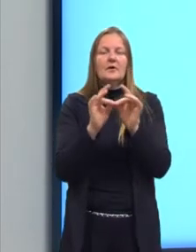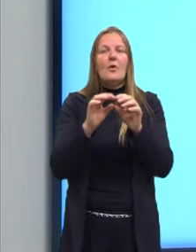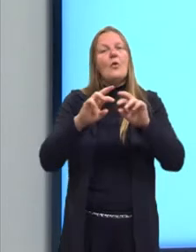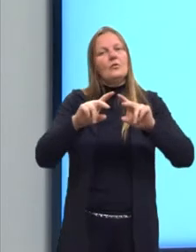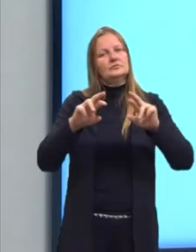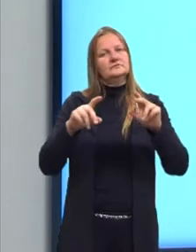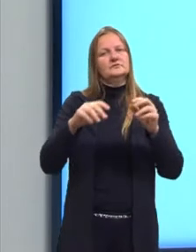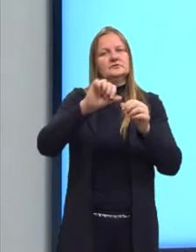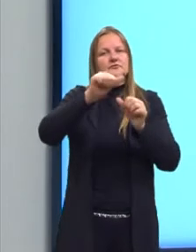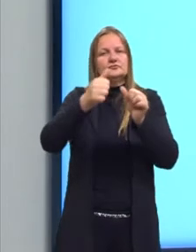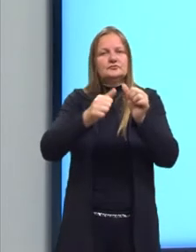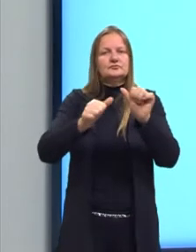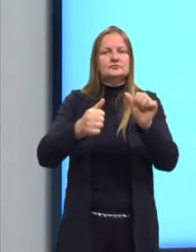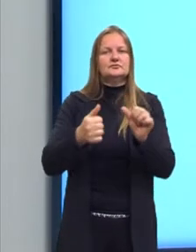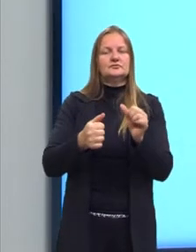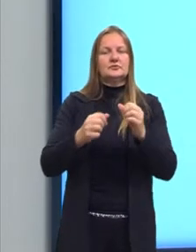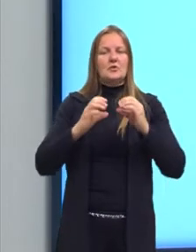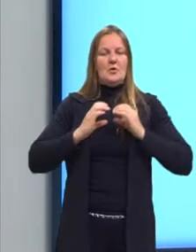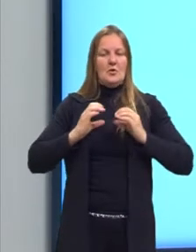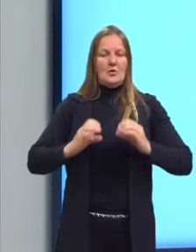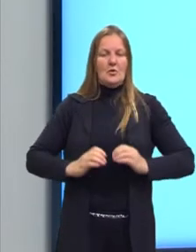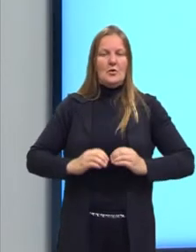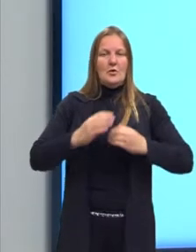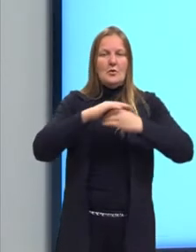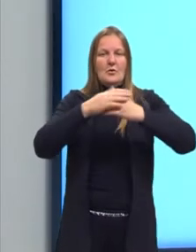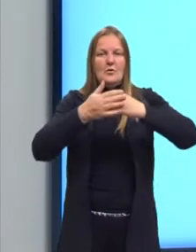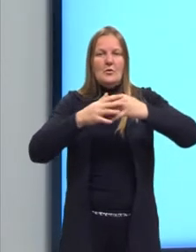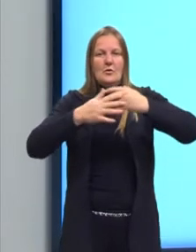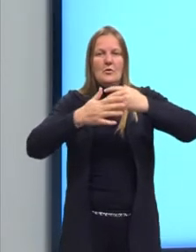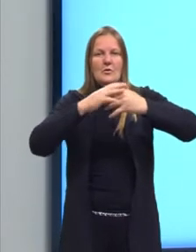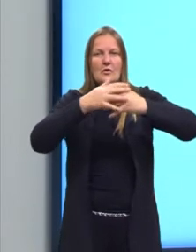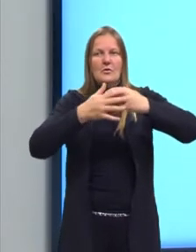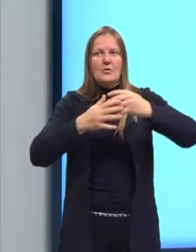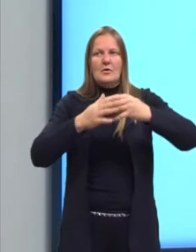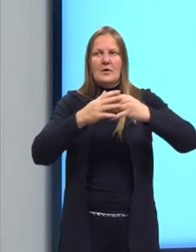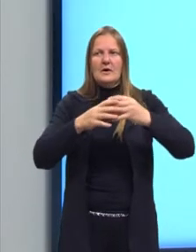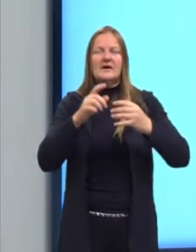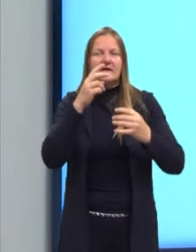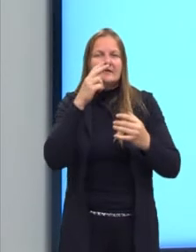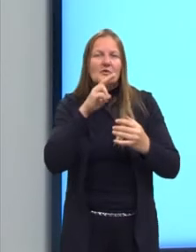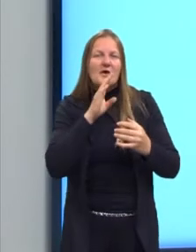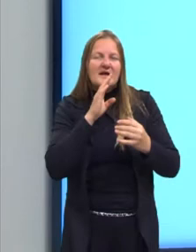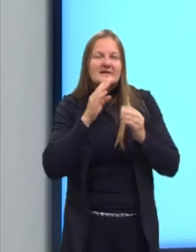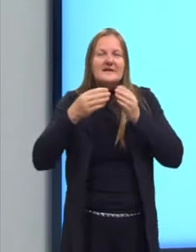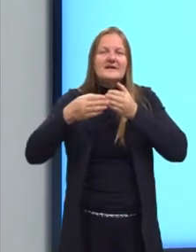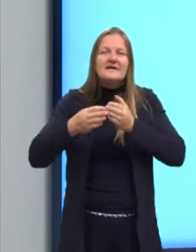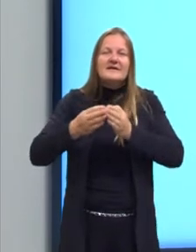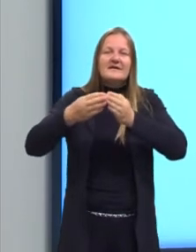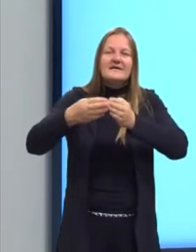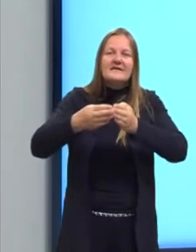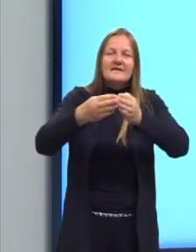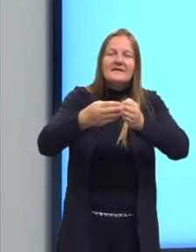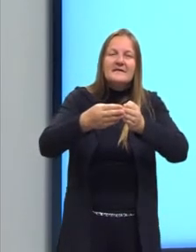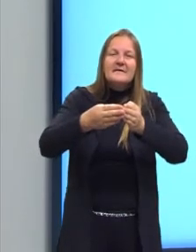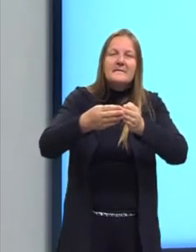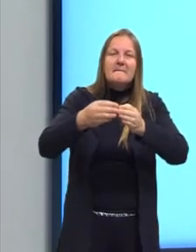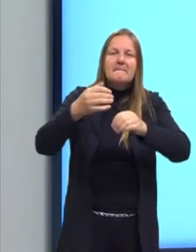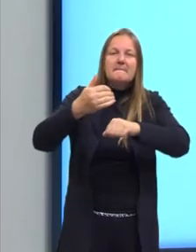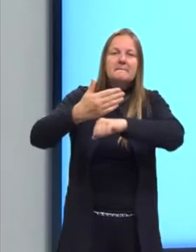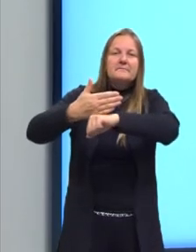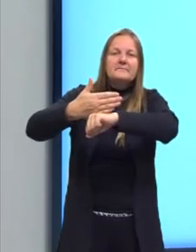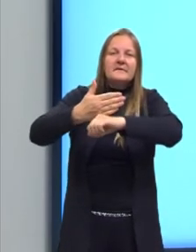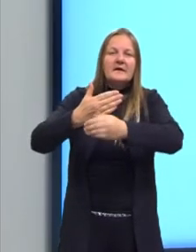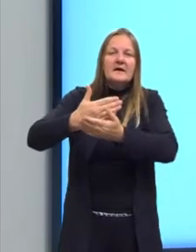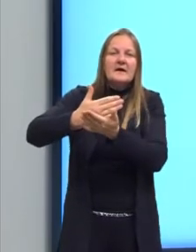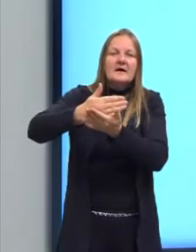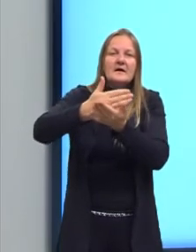diferenciações corporais, por exemplo, aqui a caravela. Com diferenciações corporais, de acordo com a